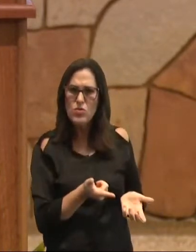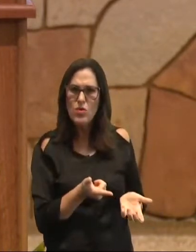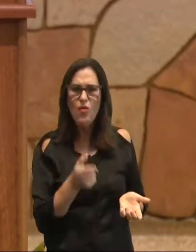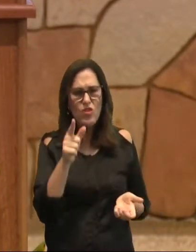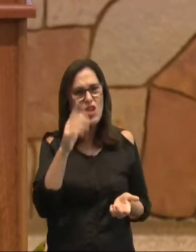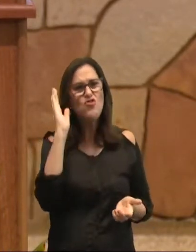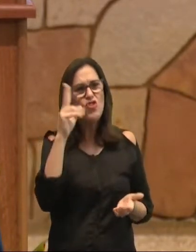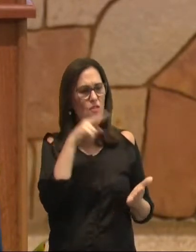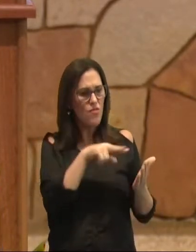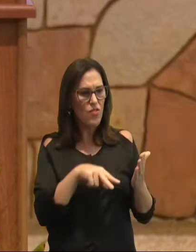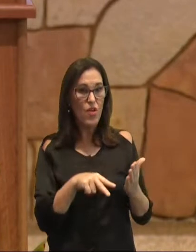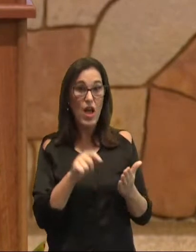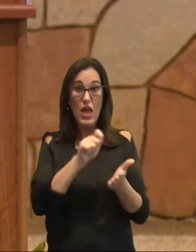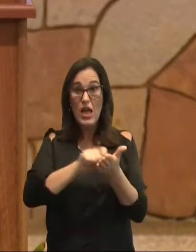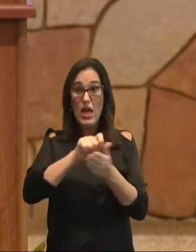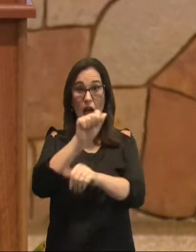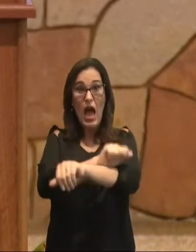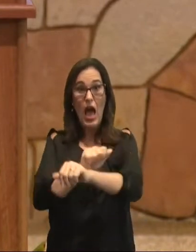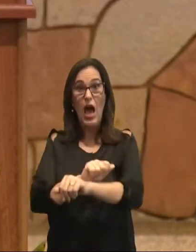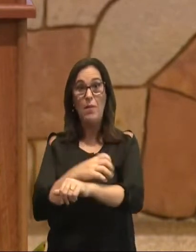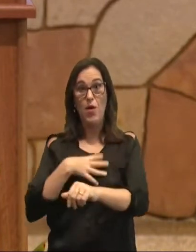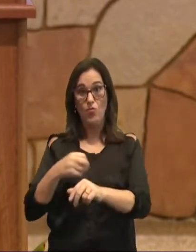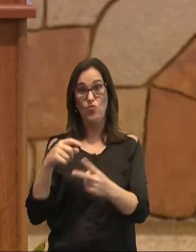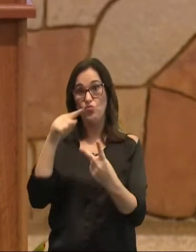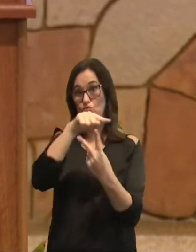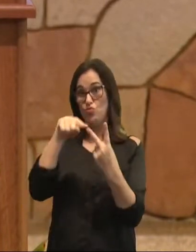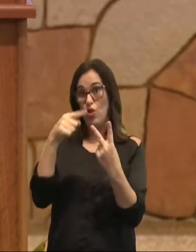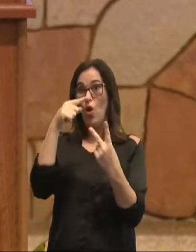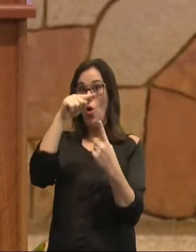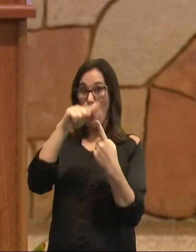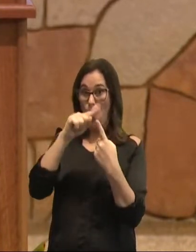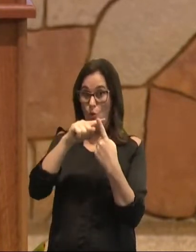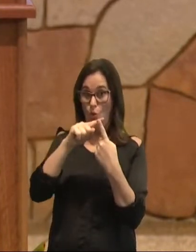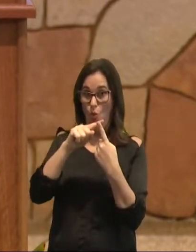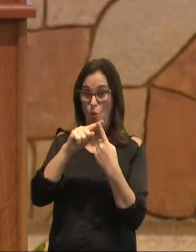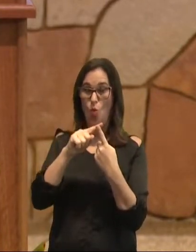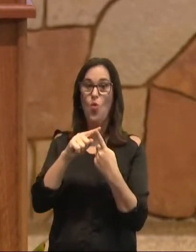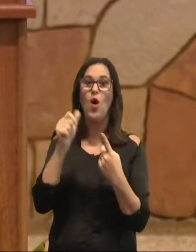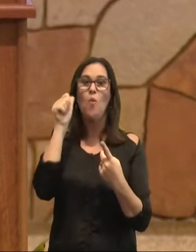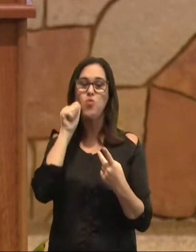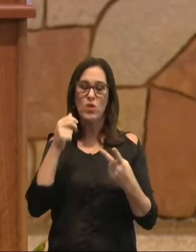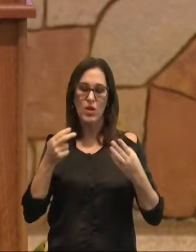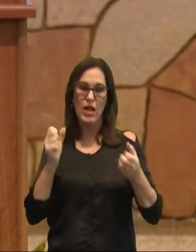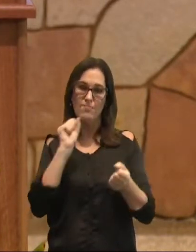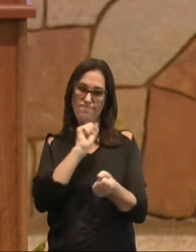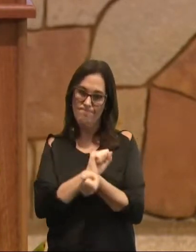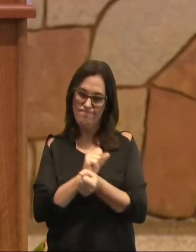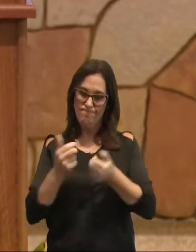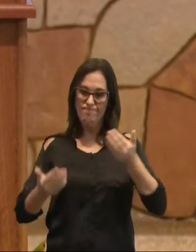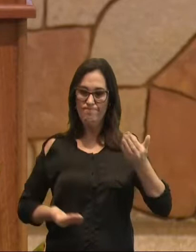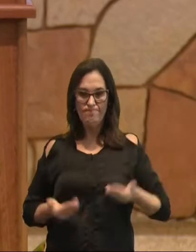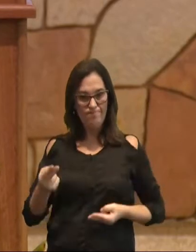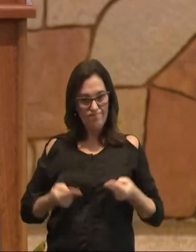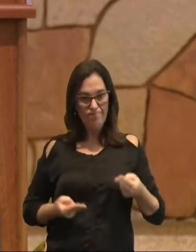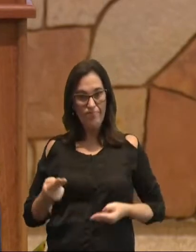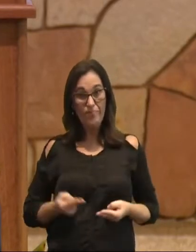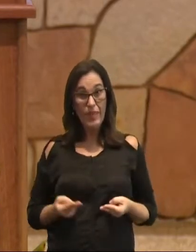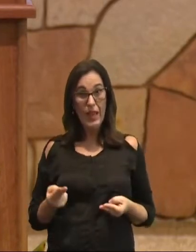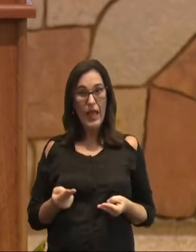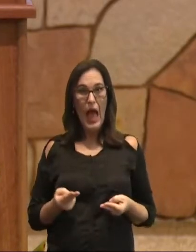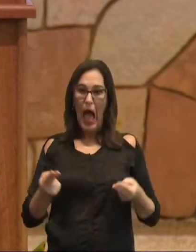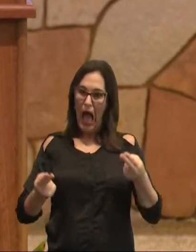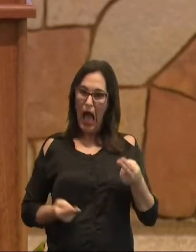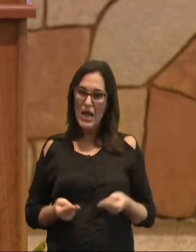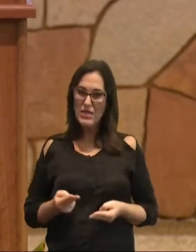Pois está escrito, que Abraão, teve dois filhos, um da mulher escrava, e outro da livre, mas o da escrava,